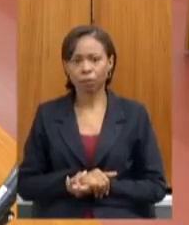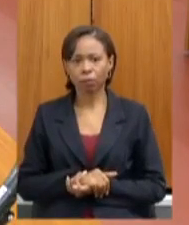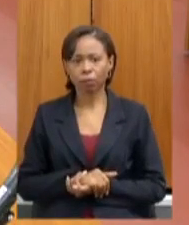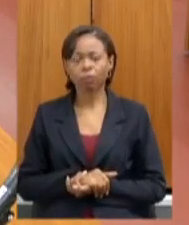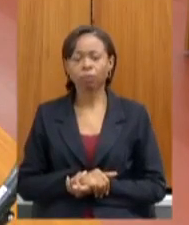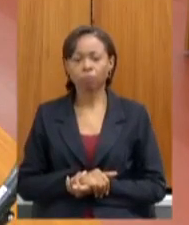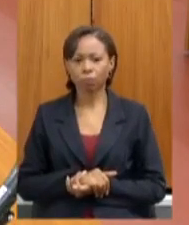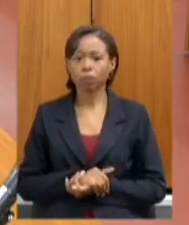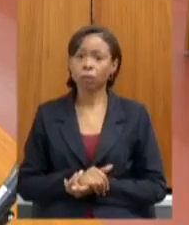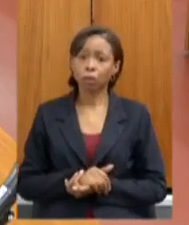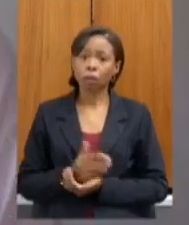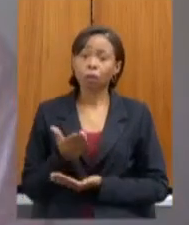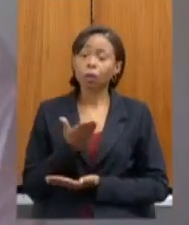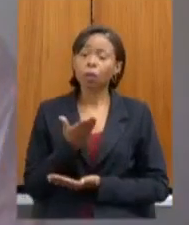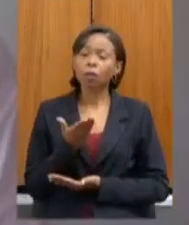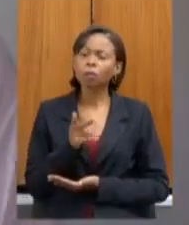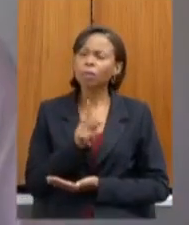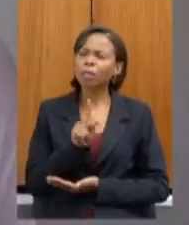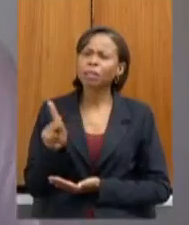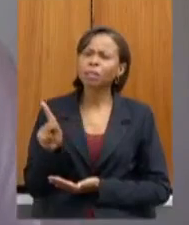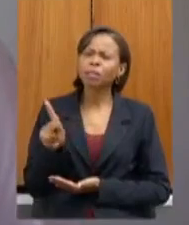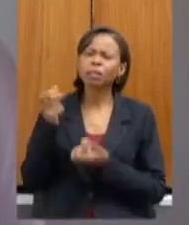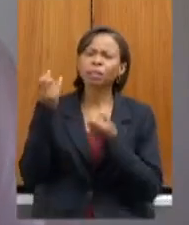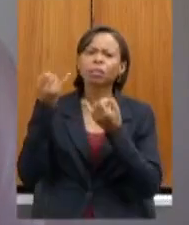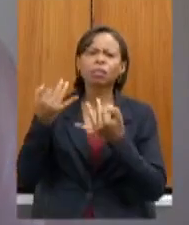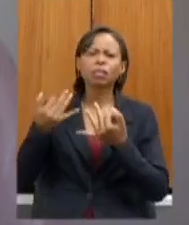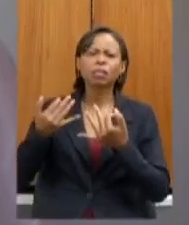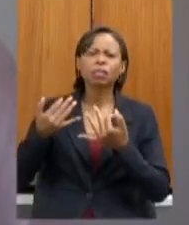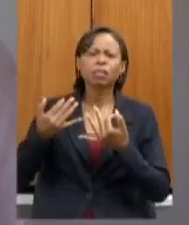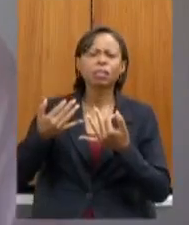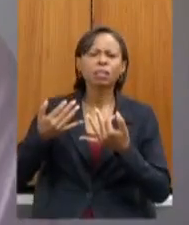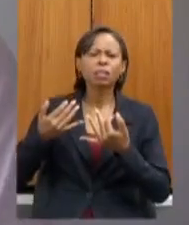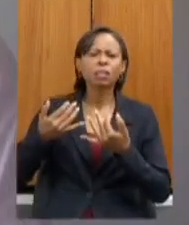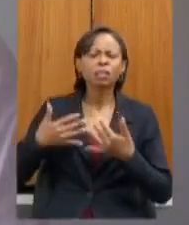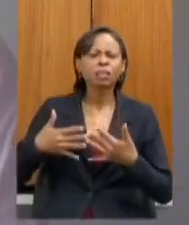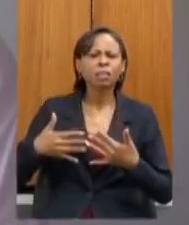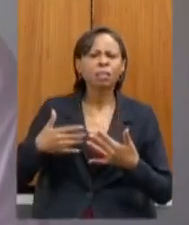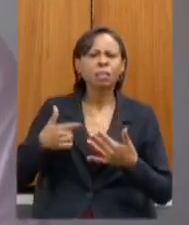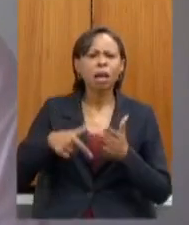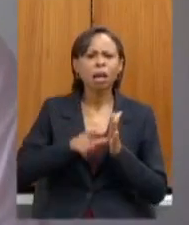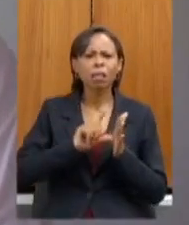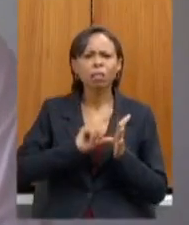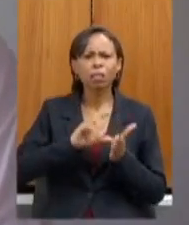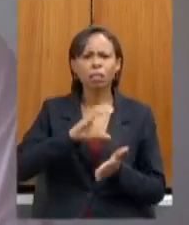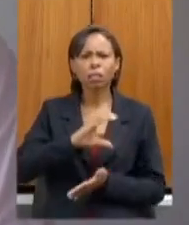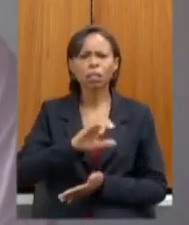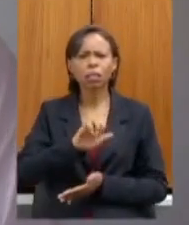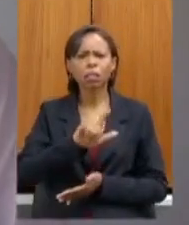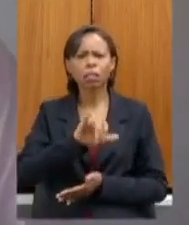presidente eu queria só um esclarecimento eu acho que eu não respondi a deputada Celise